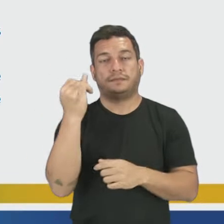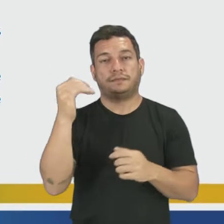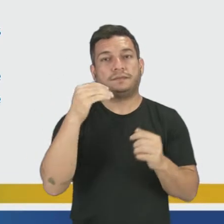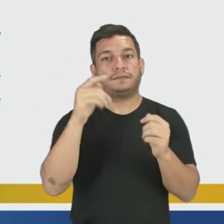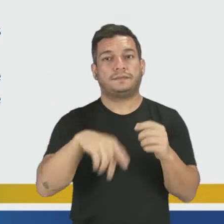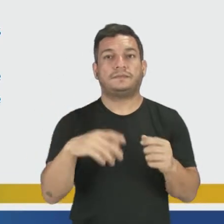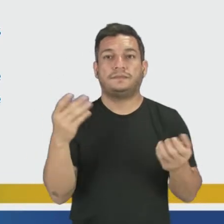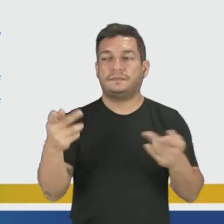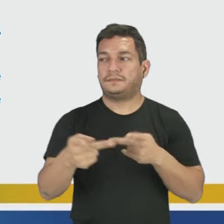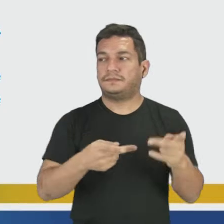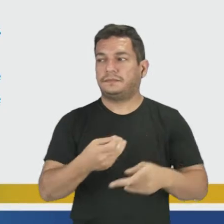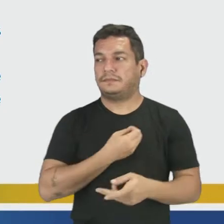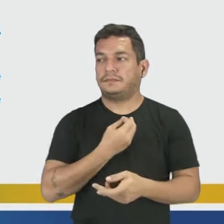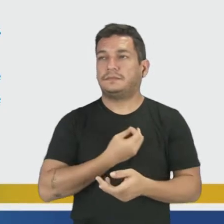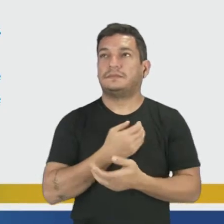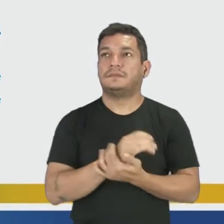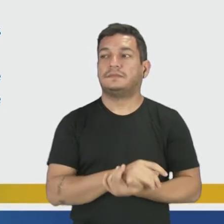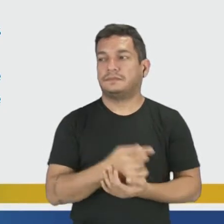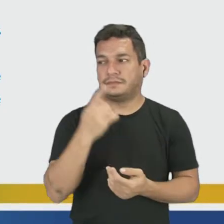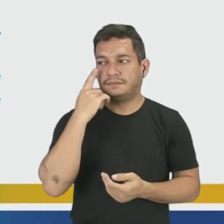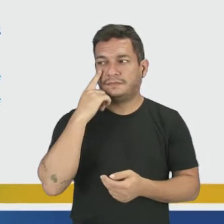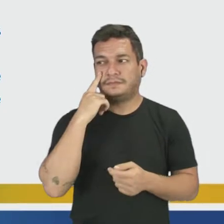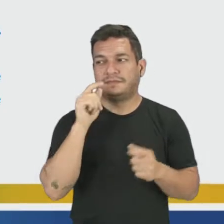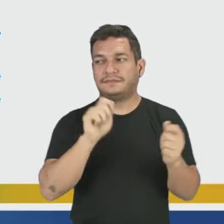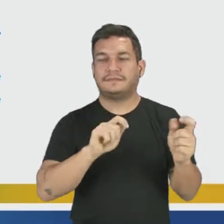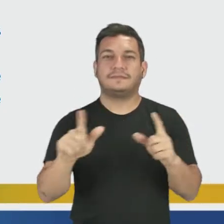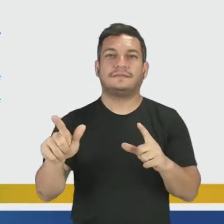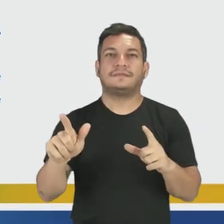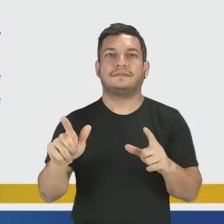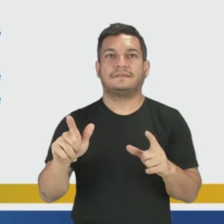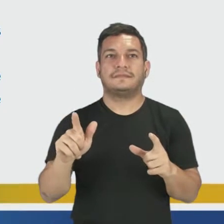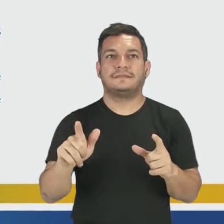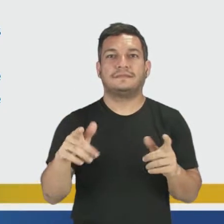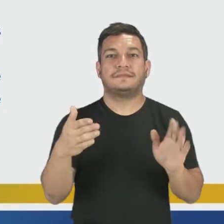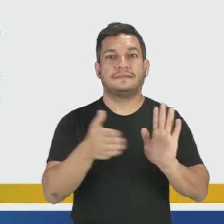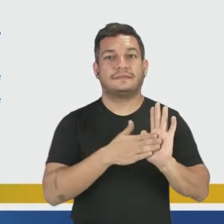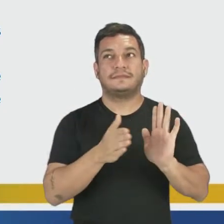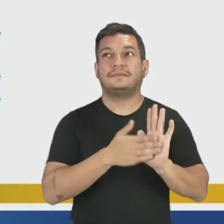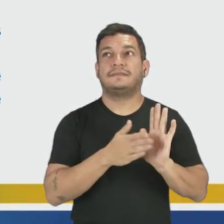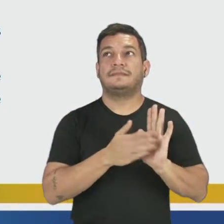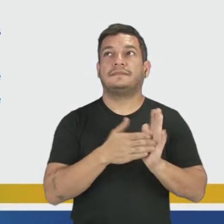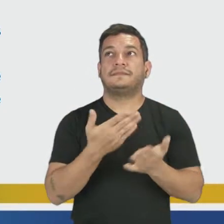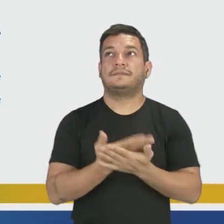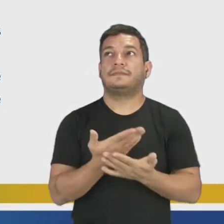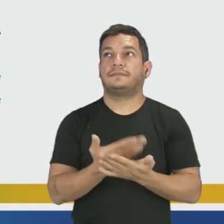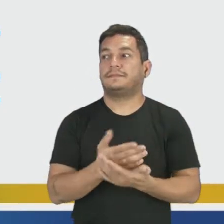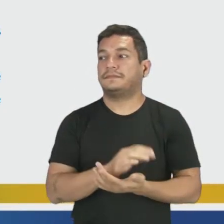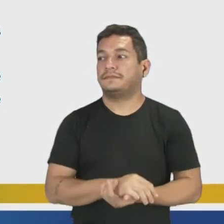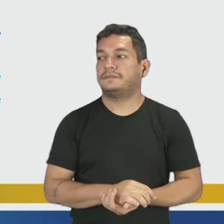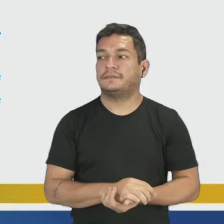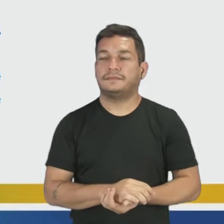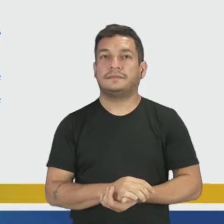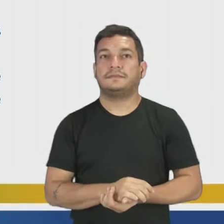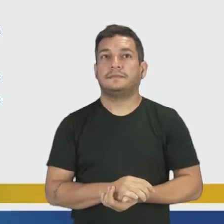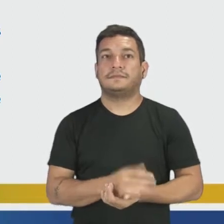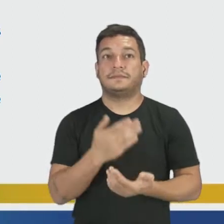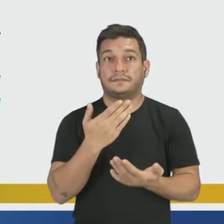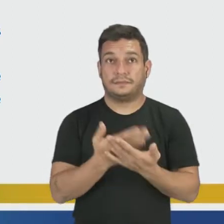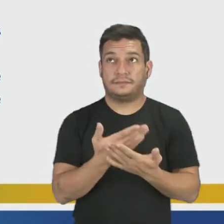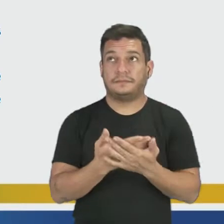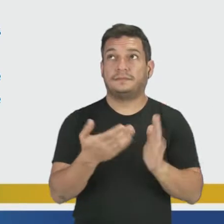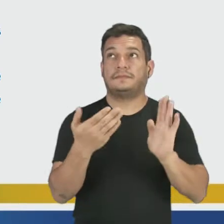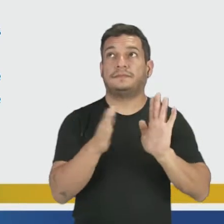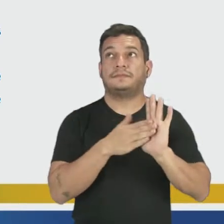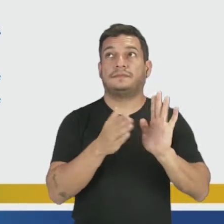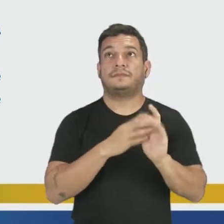Vamos lá? Vamos dar uma olhadinha agora para o slide e vamos ver a proposta da nossa aula. A proposta da nossa aula é